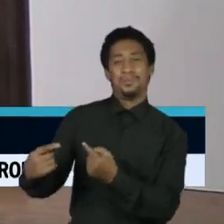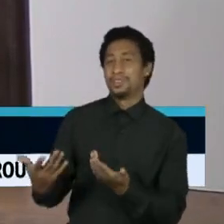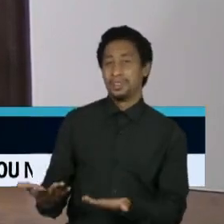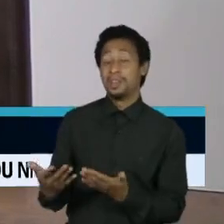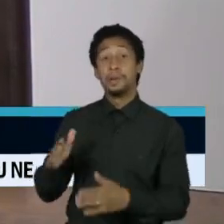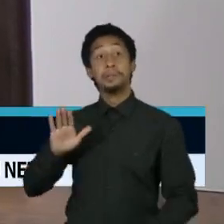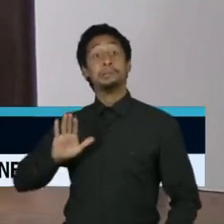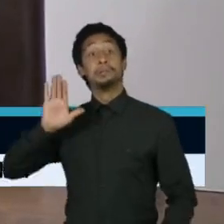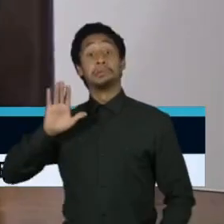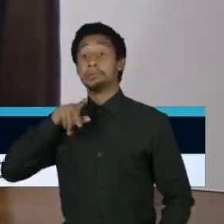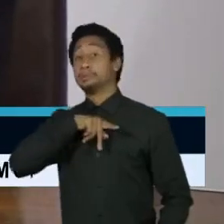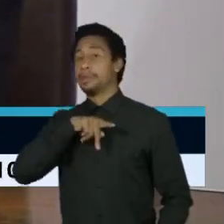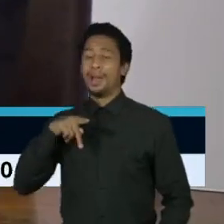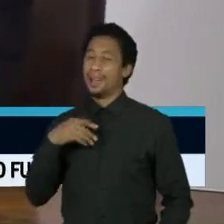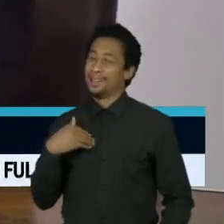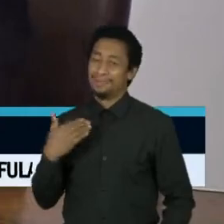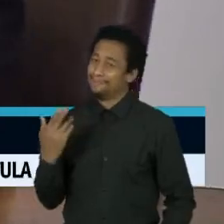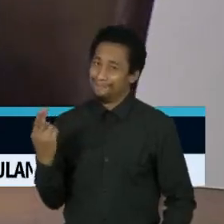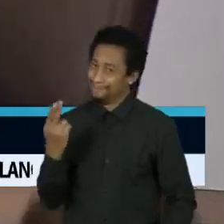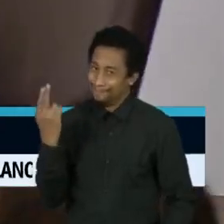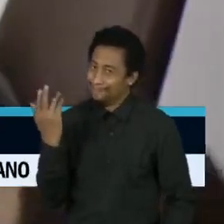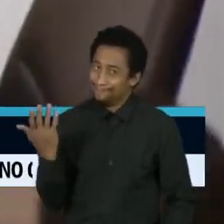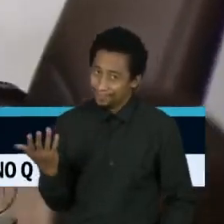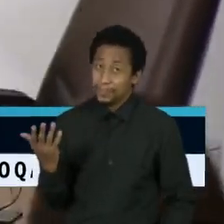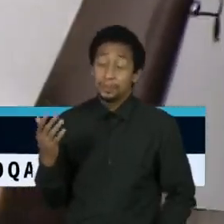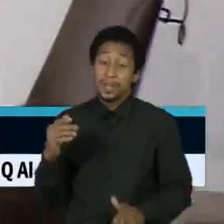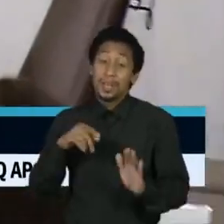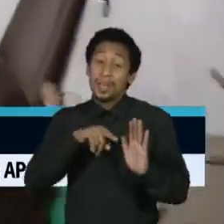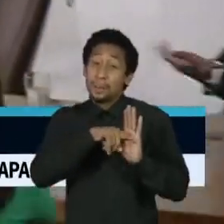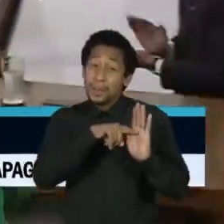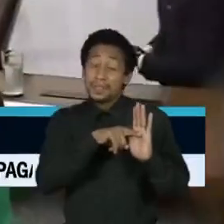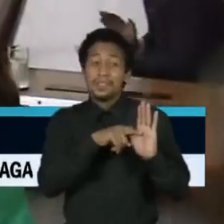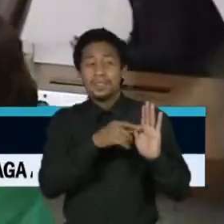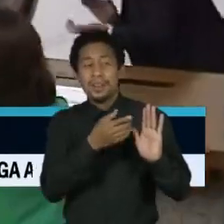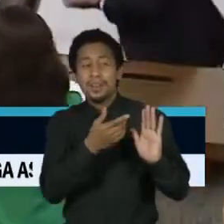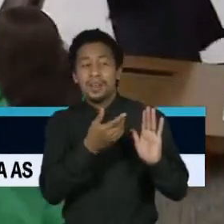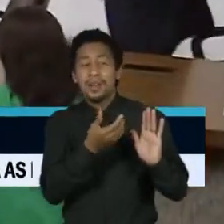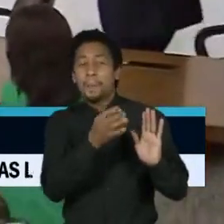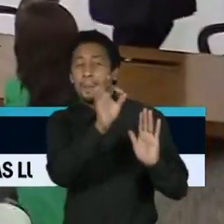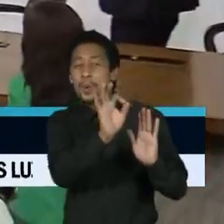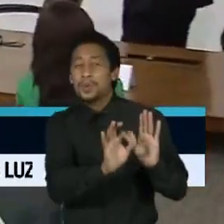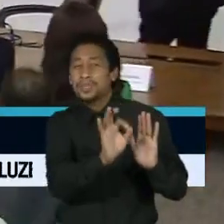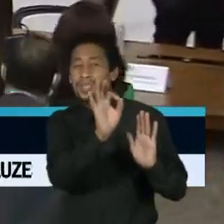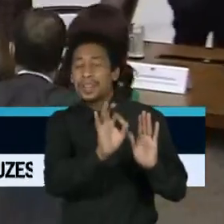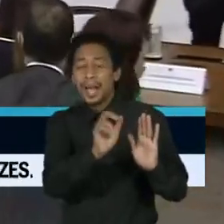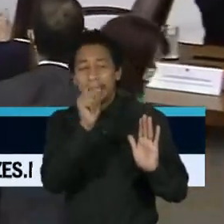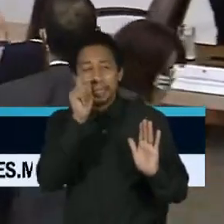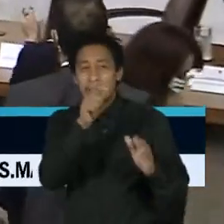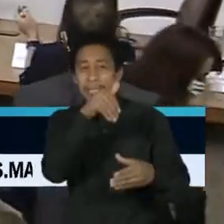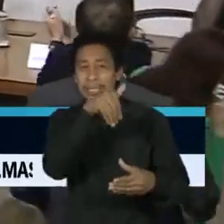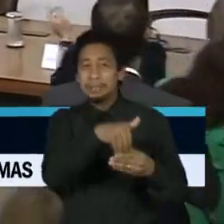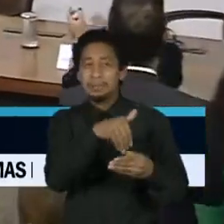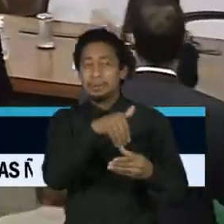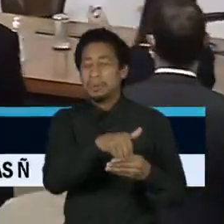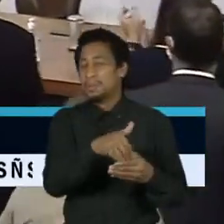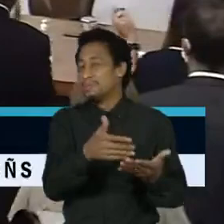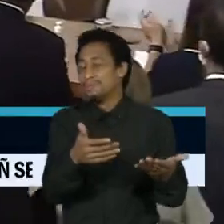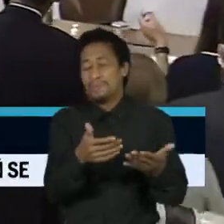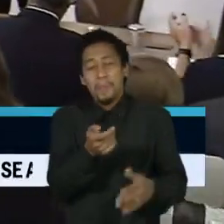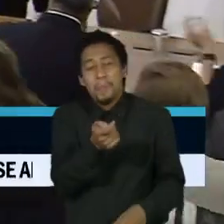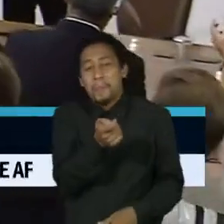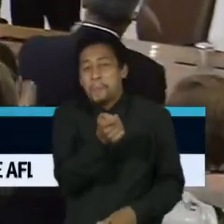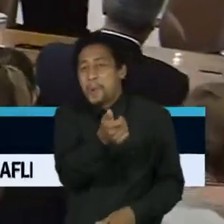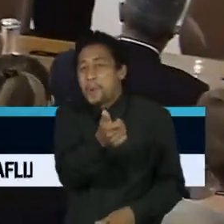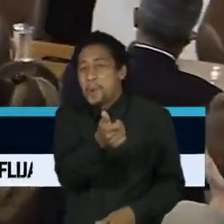candidata a presidente, que obteve uma porcentagem de apoio, vamos dizer, das intenções de voto nas pesquisas, que não